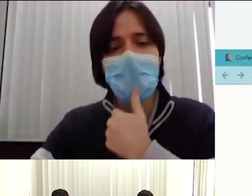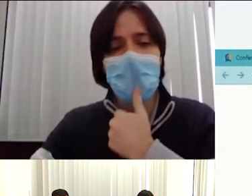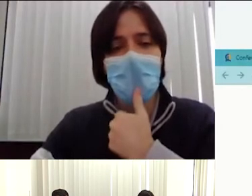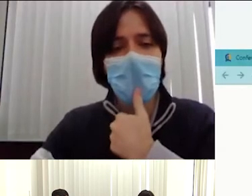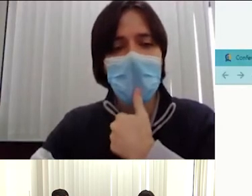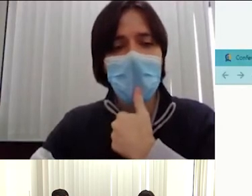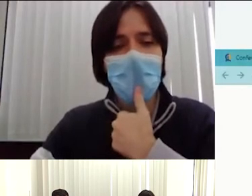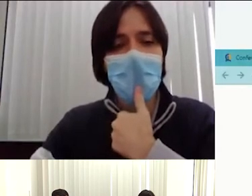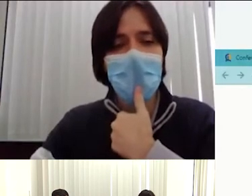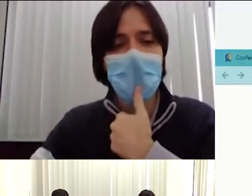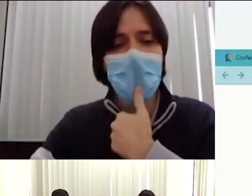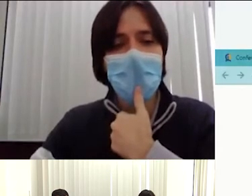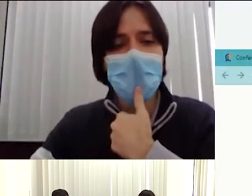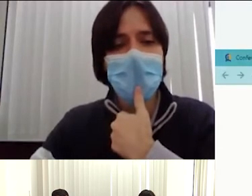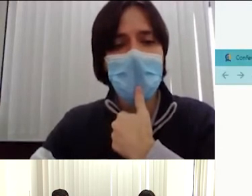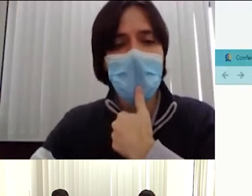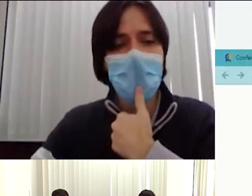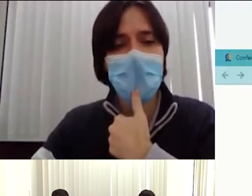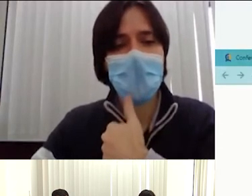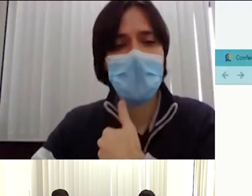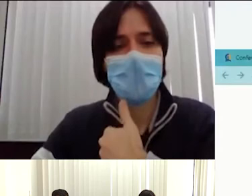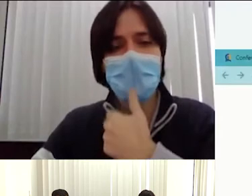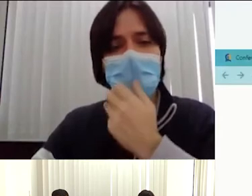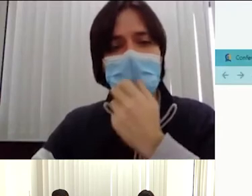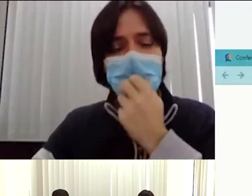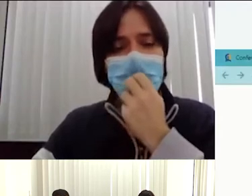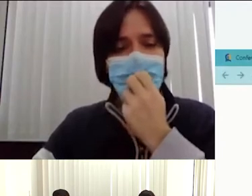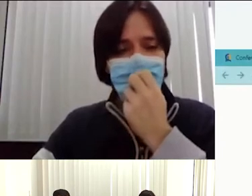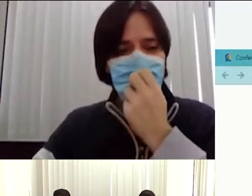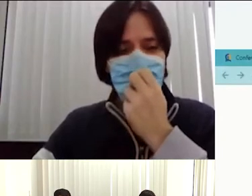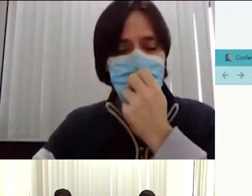50% da listagem aproximadamente.